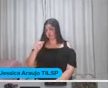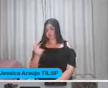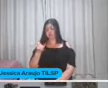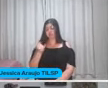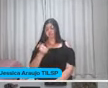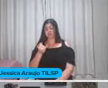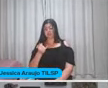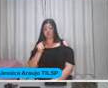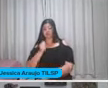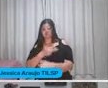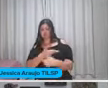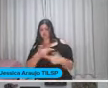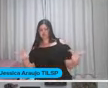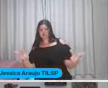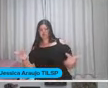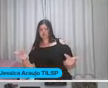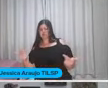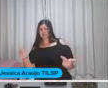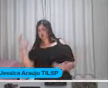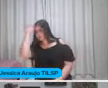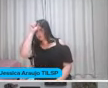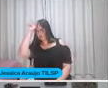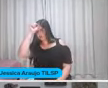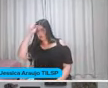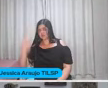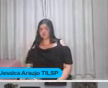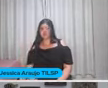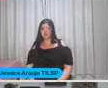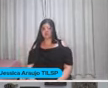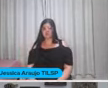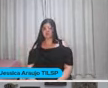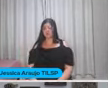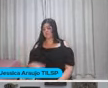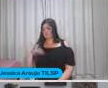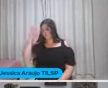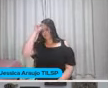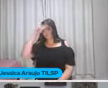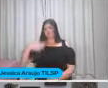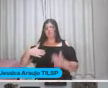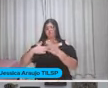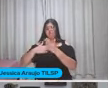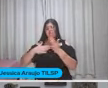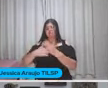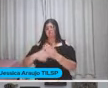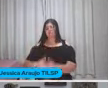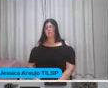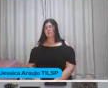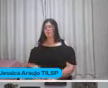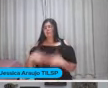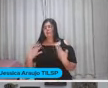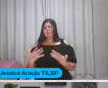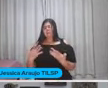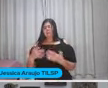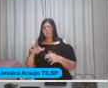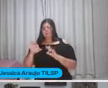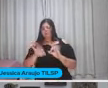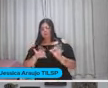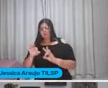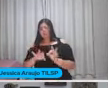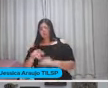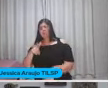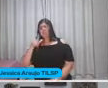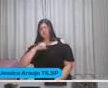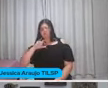Uma diversidade De situações de aprendizagem As aprendizagens ficam restritas E aí O trabalho com projetos Ainda tem essa